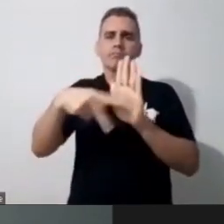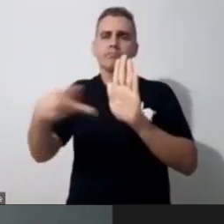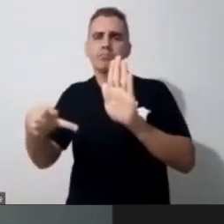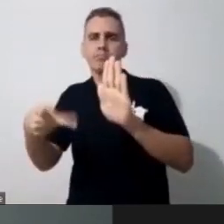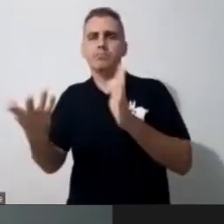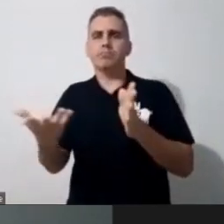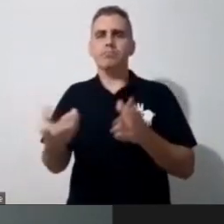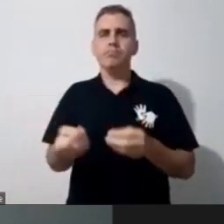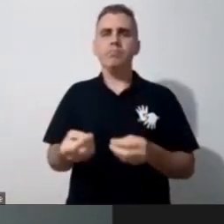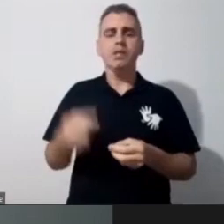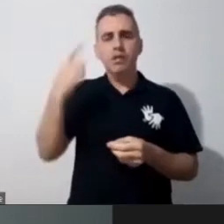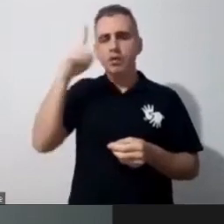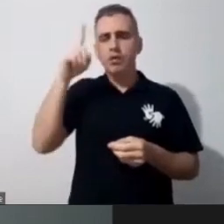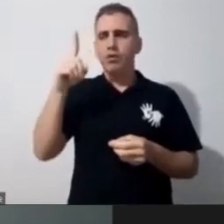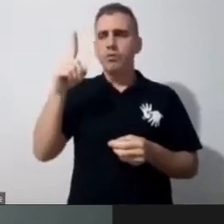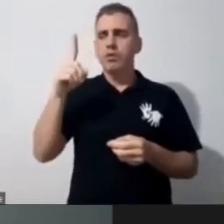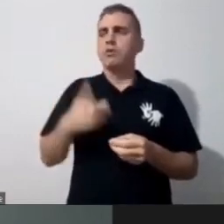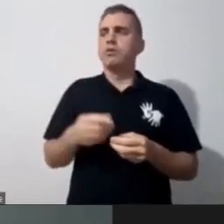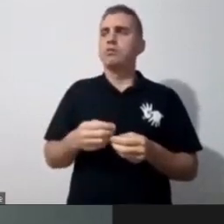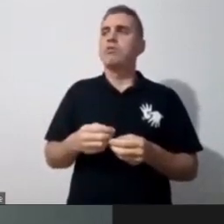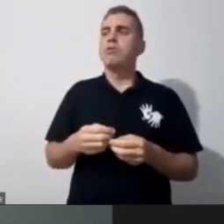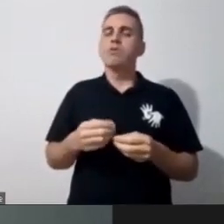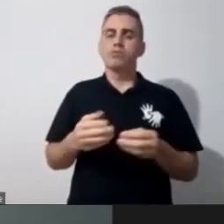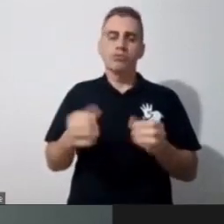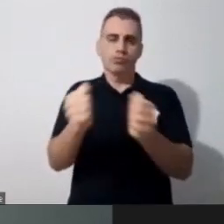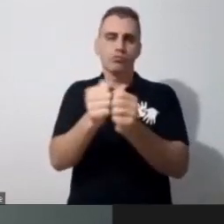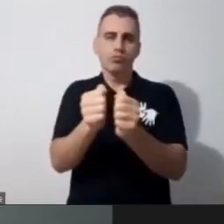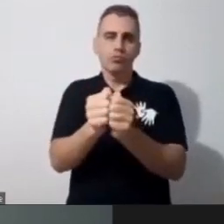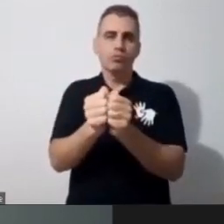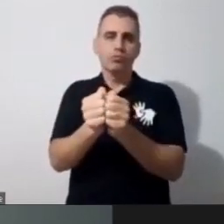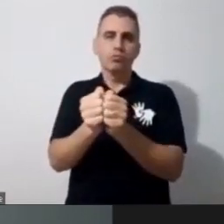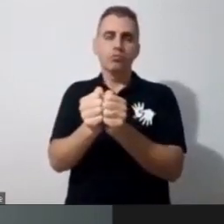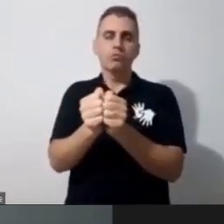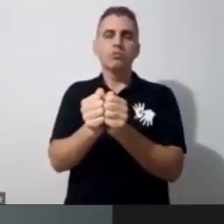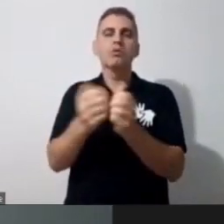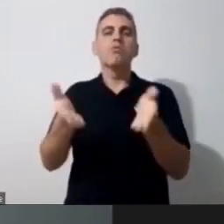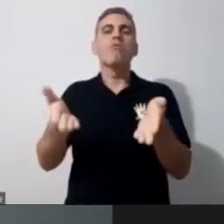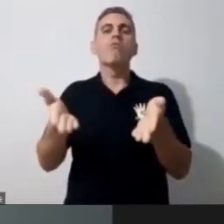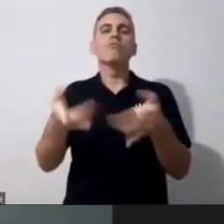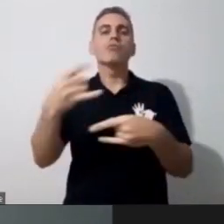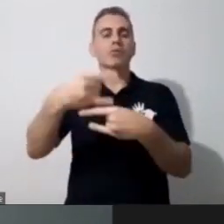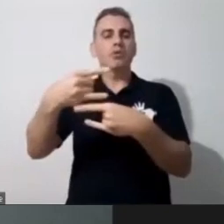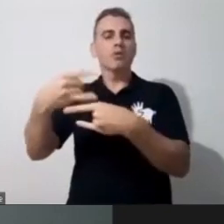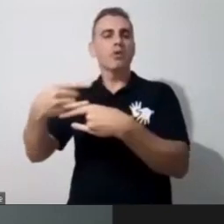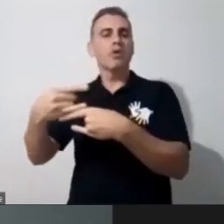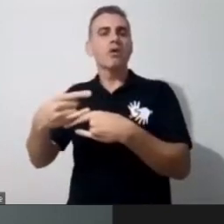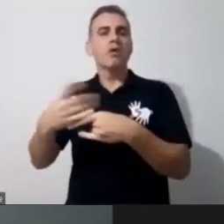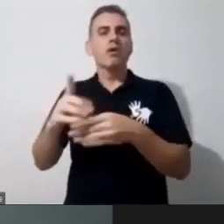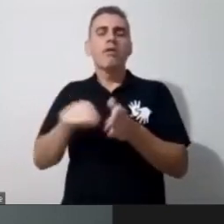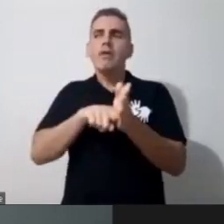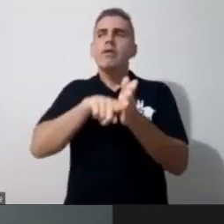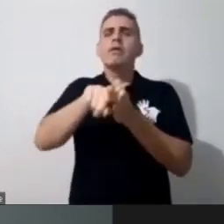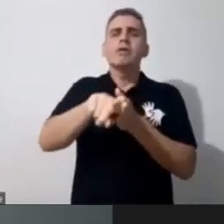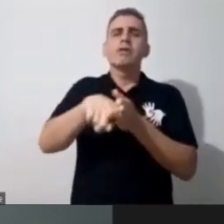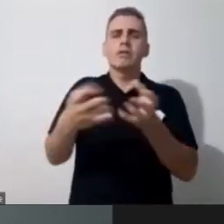algumas condições de pensar juntos hoje, aqui, nesse momento. E eu queria perguntar, então, a